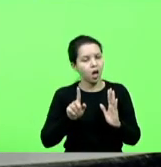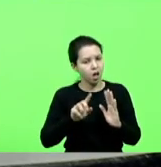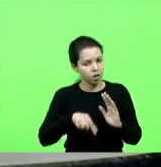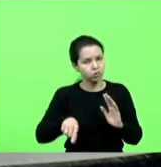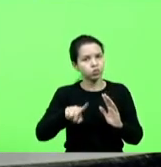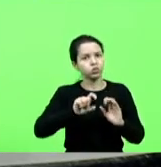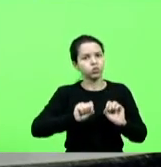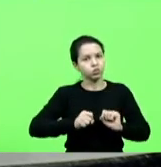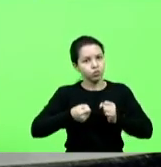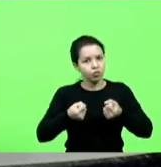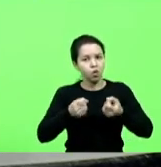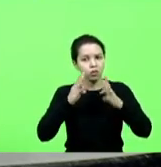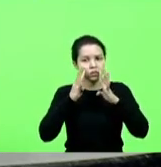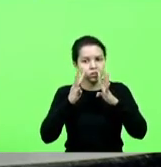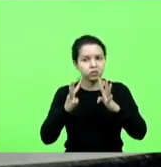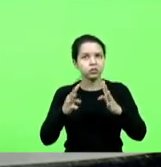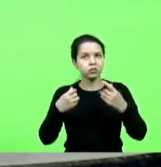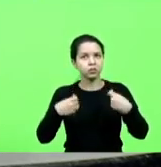nós.